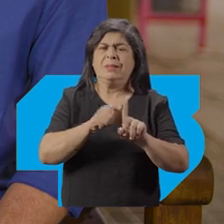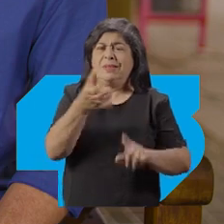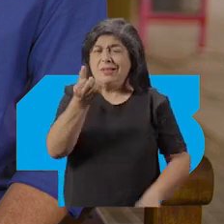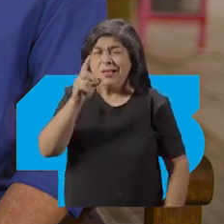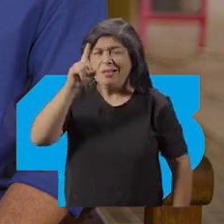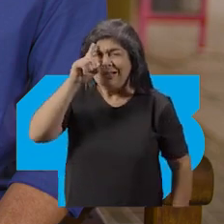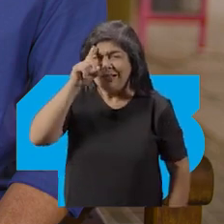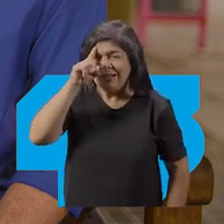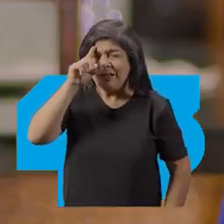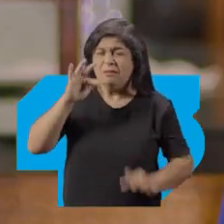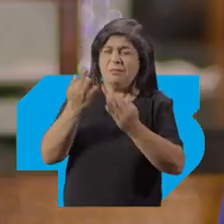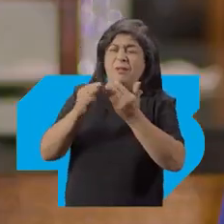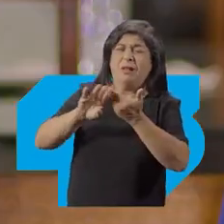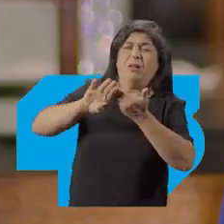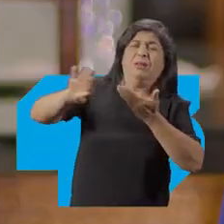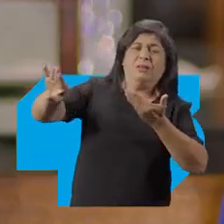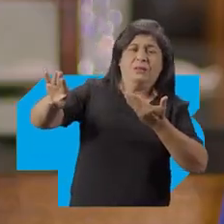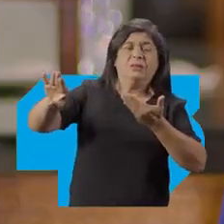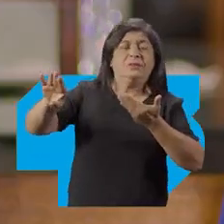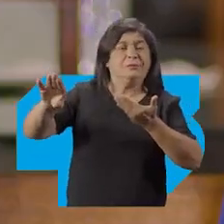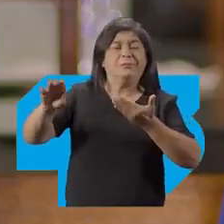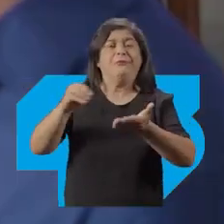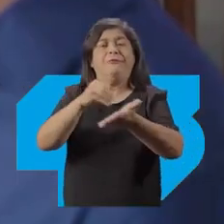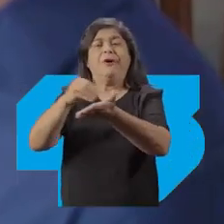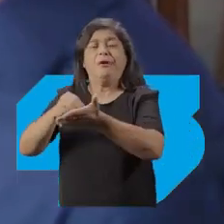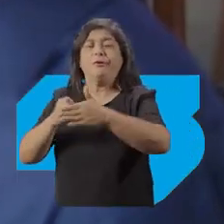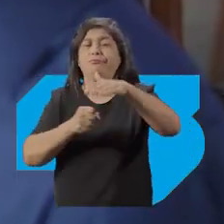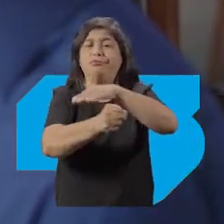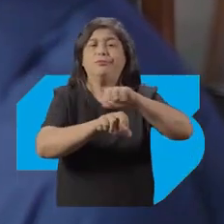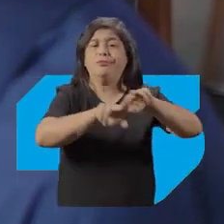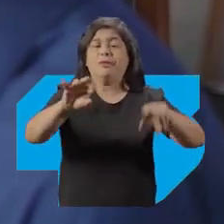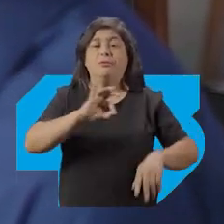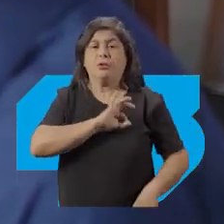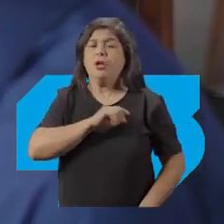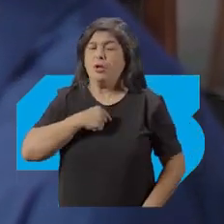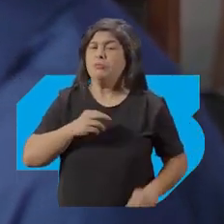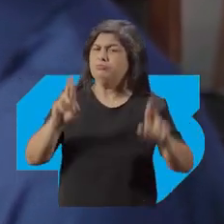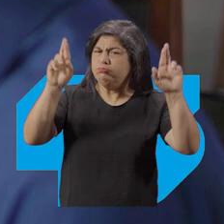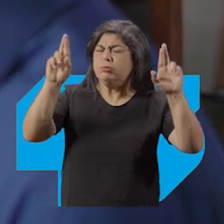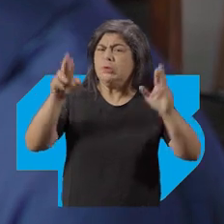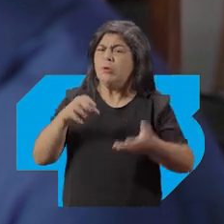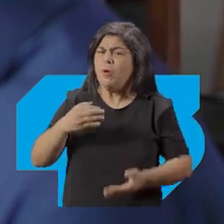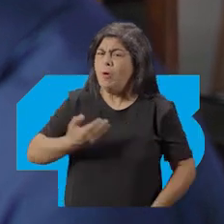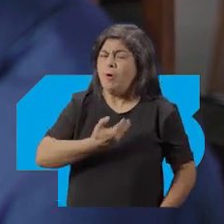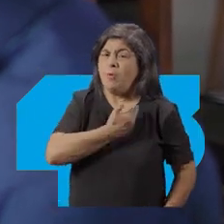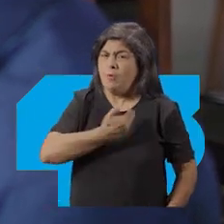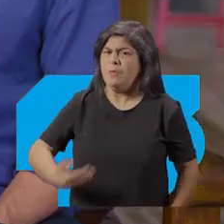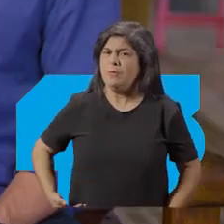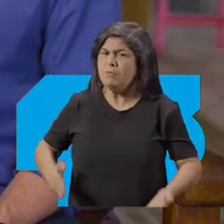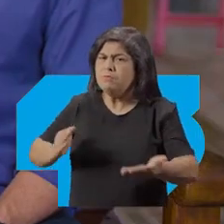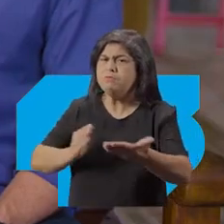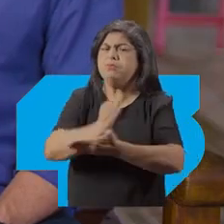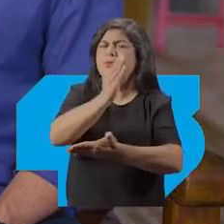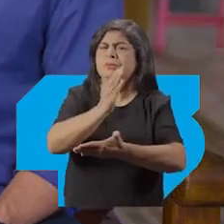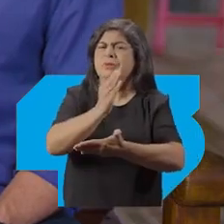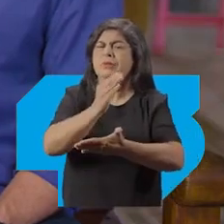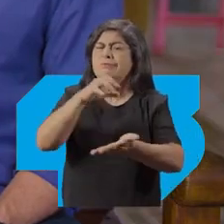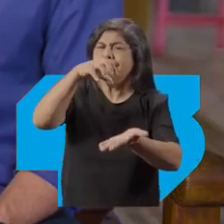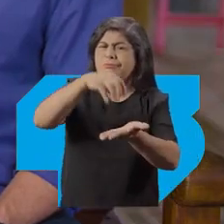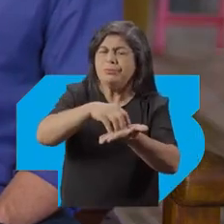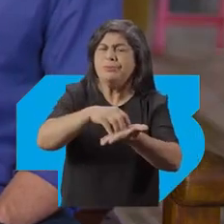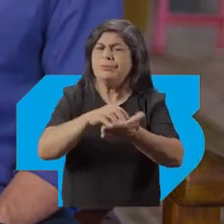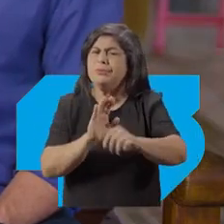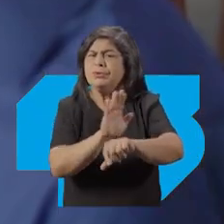16 dias fora de casa E isso por conta de uma falta de efetivo Eleito governador, a gente vai fazer o concurso público Para as forças de segurança resolver esse